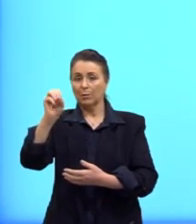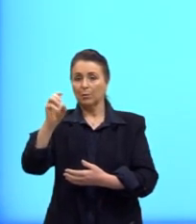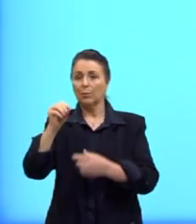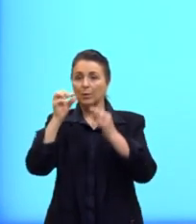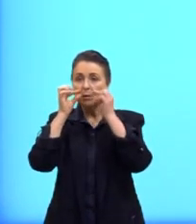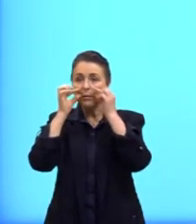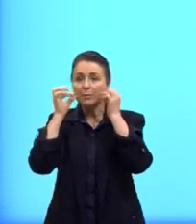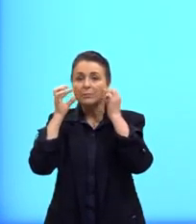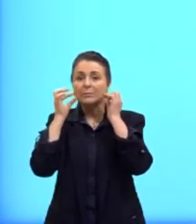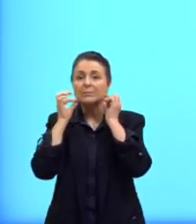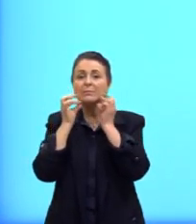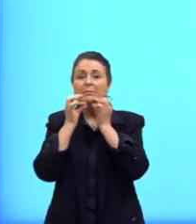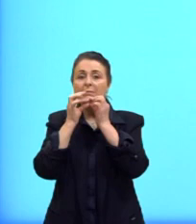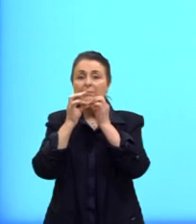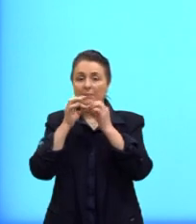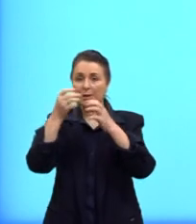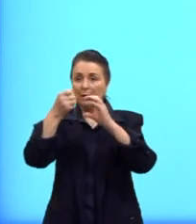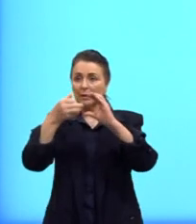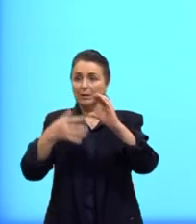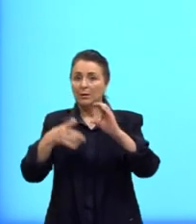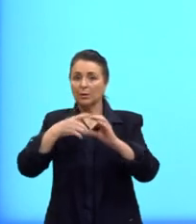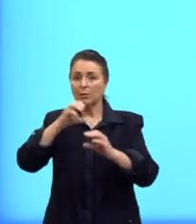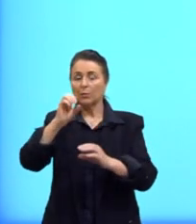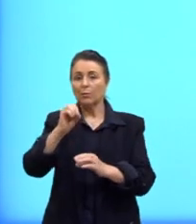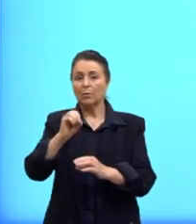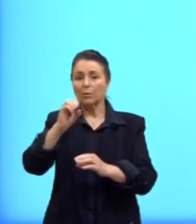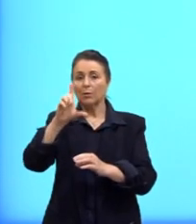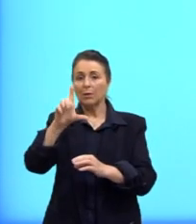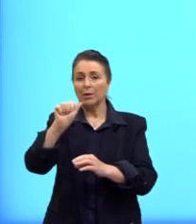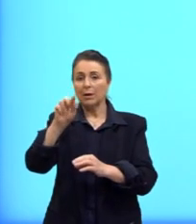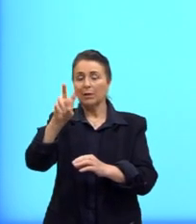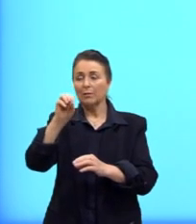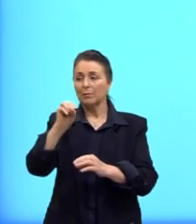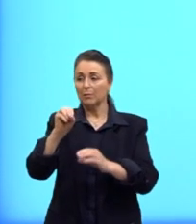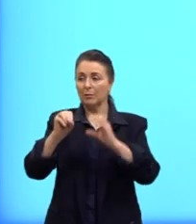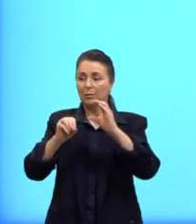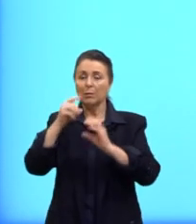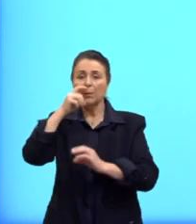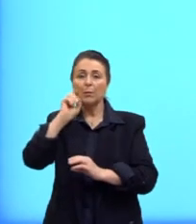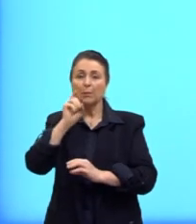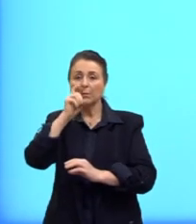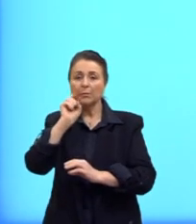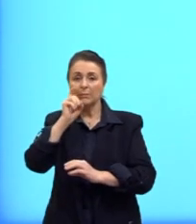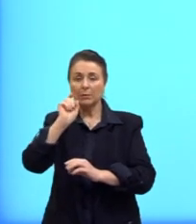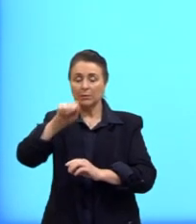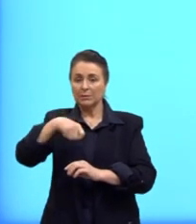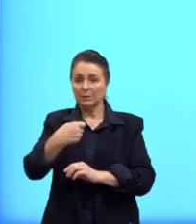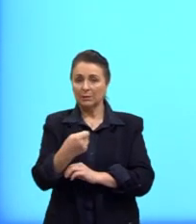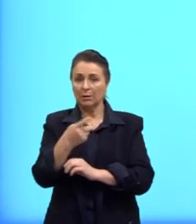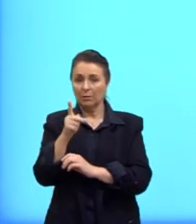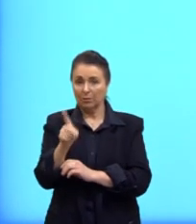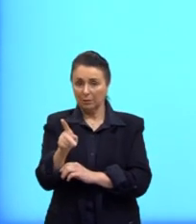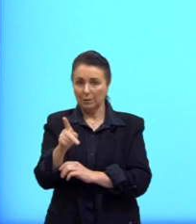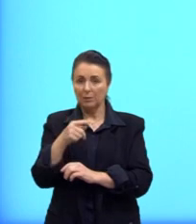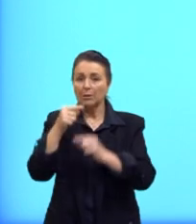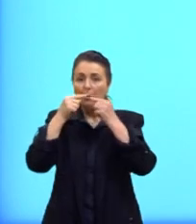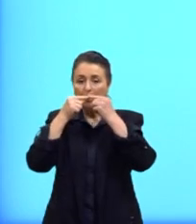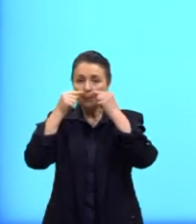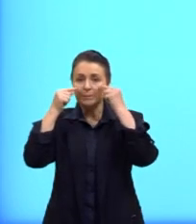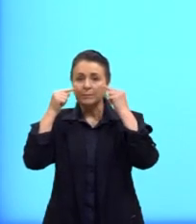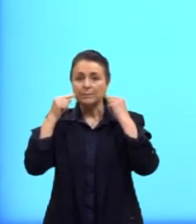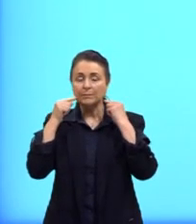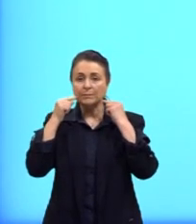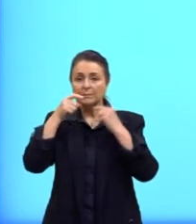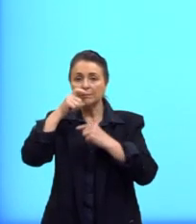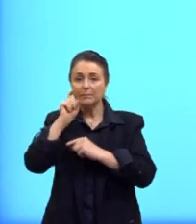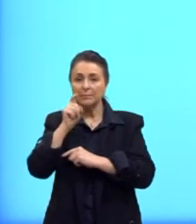barbinha, bastante característica. E aqui o Olavo Bilac com seu óculos e sua barbinha também, seu bigode, esse bigode